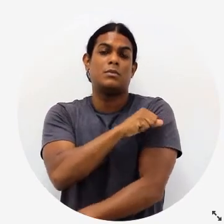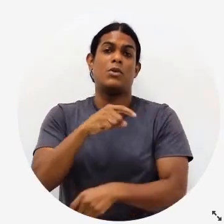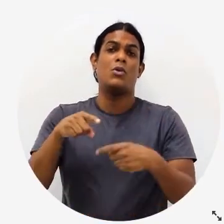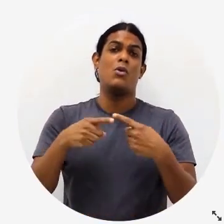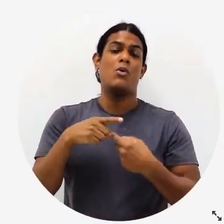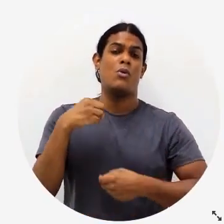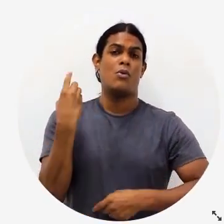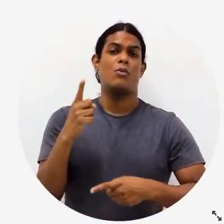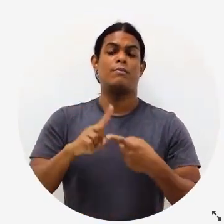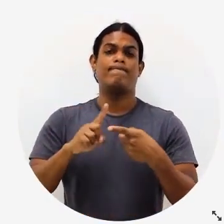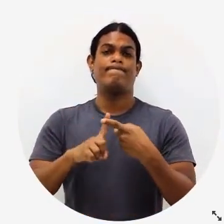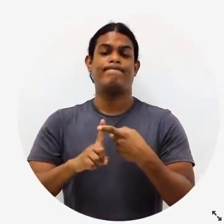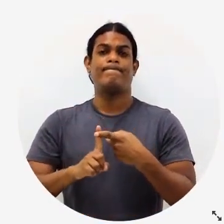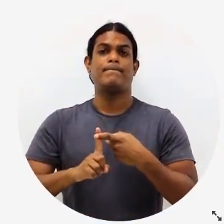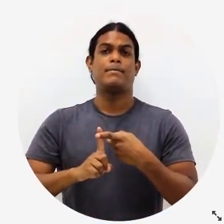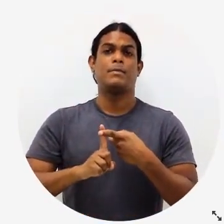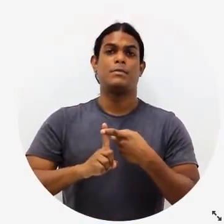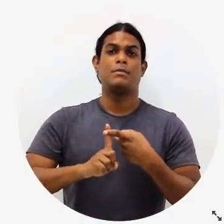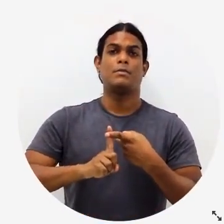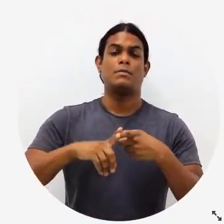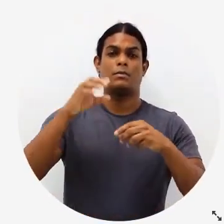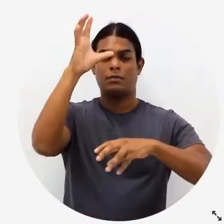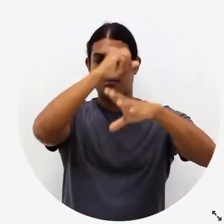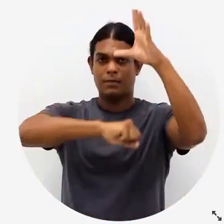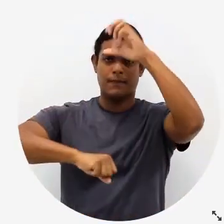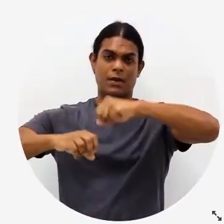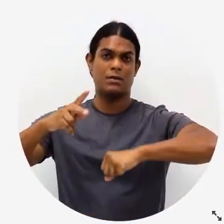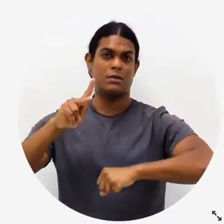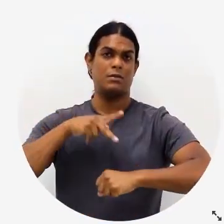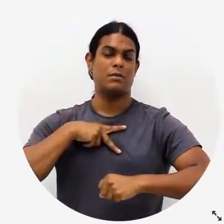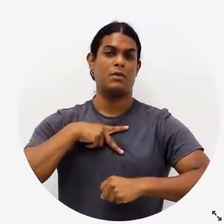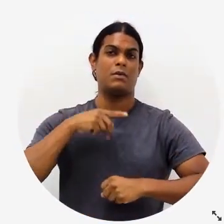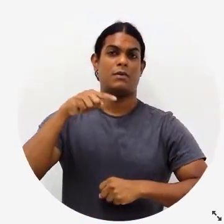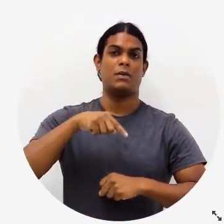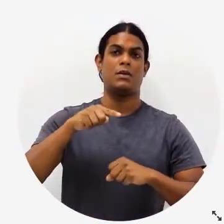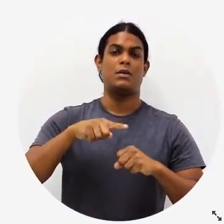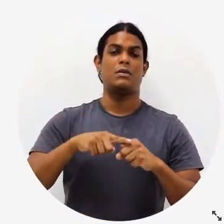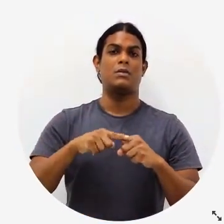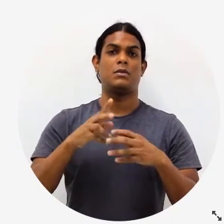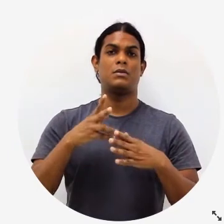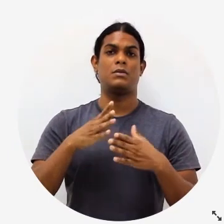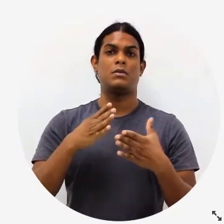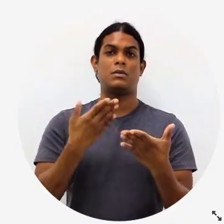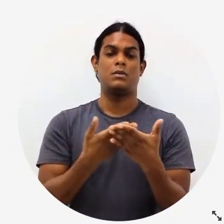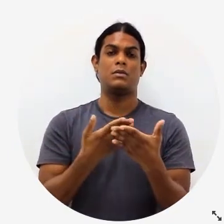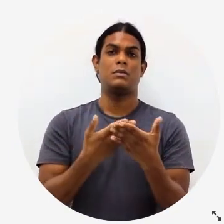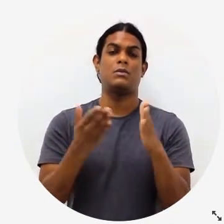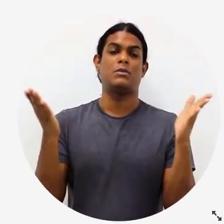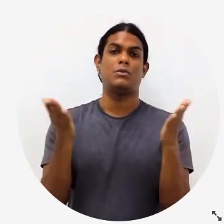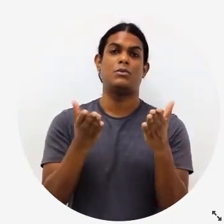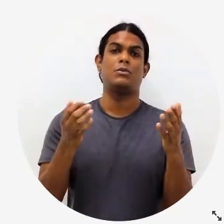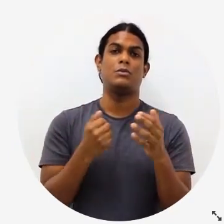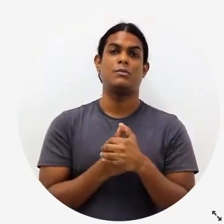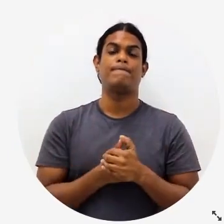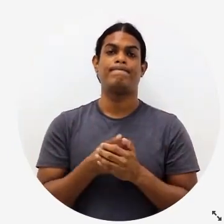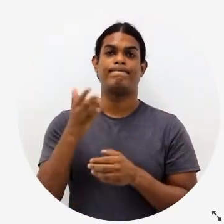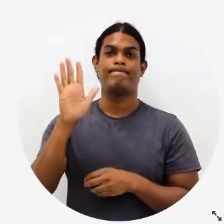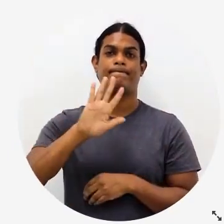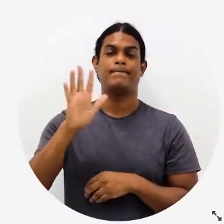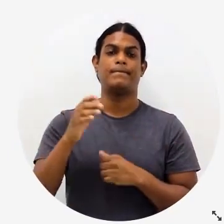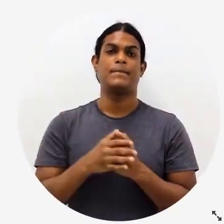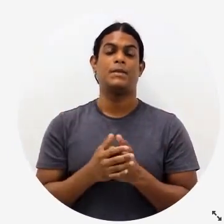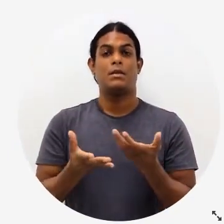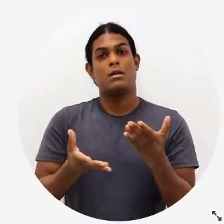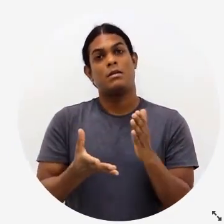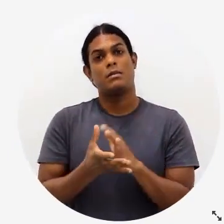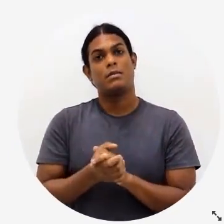podem fazer com os flashcards. E vocês podem criar isso em formato de jogo, em sala de aula com seus alunos, com algum conteúdo que foi trabalhado. Ou até para